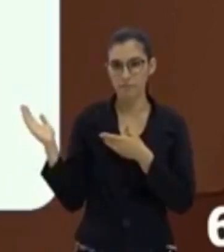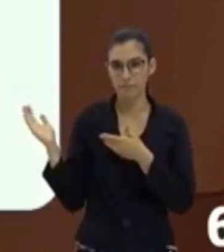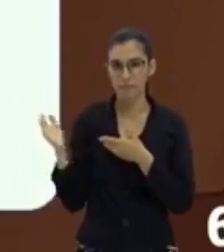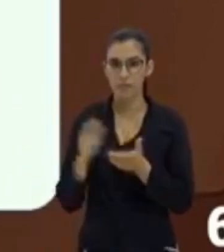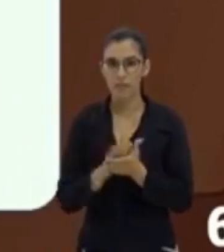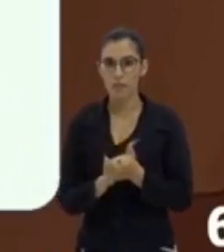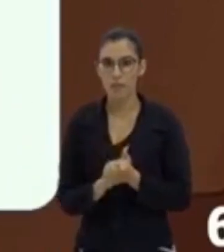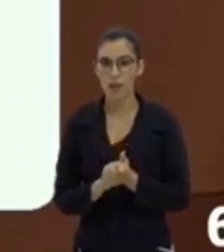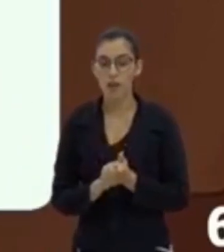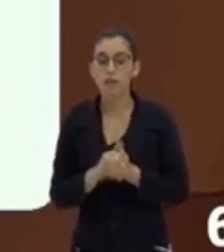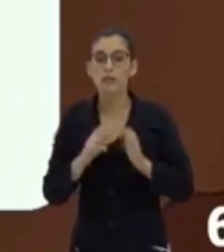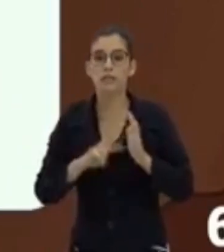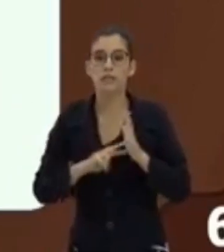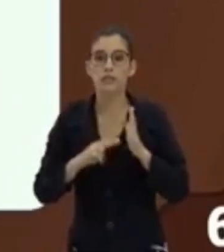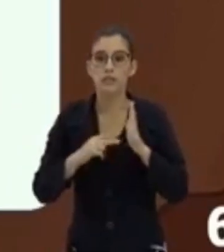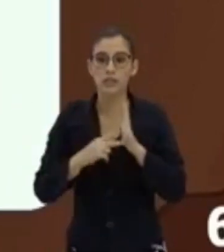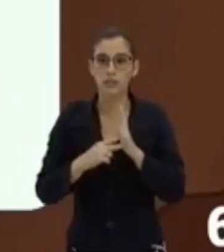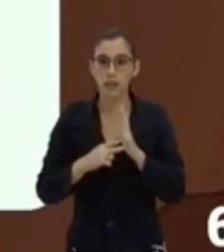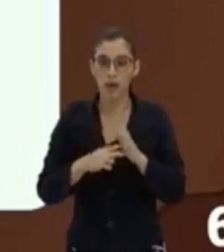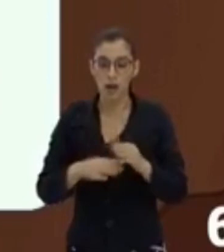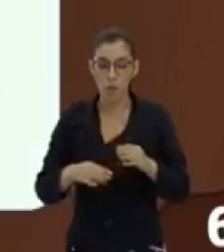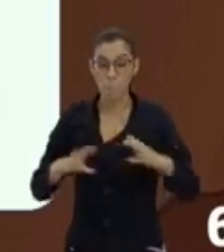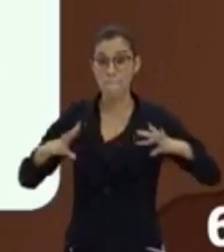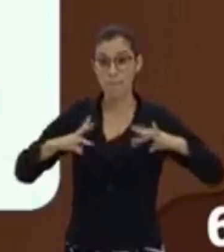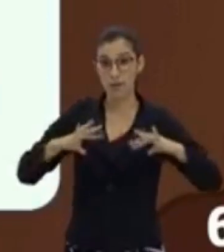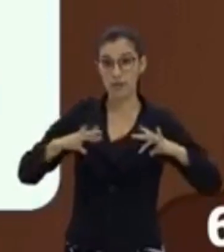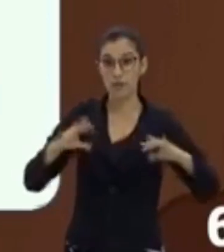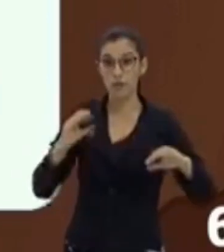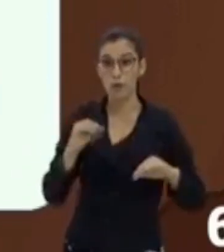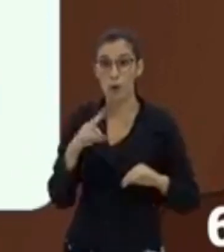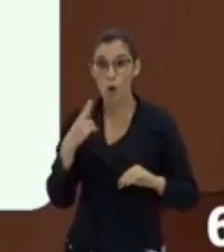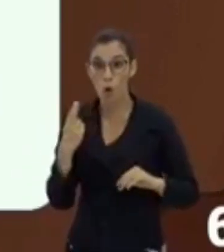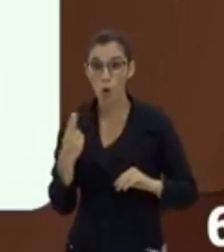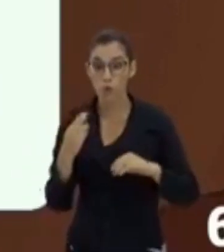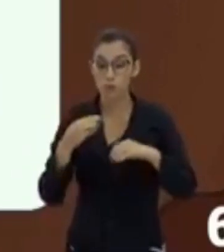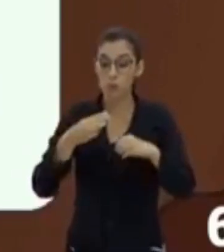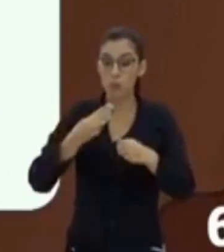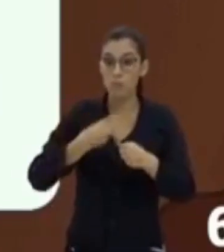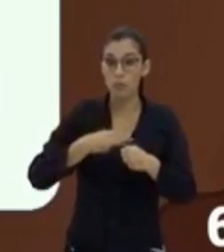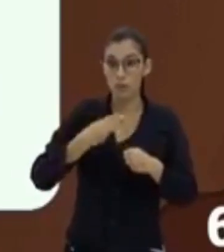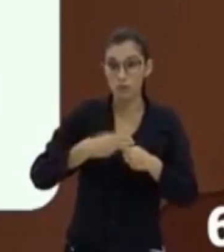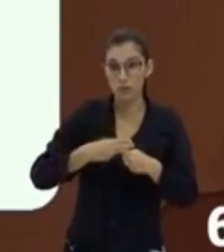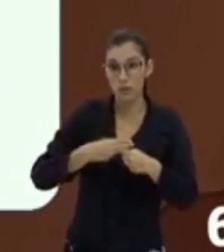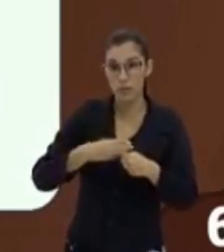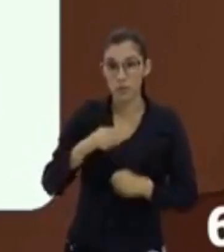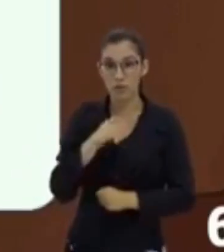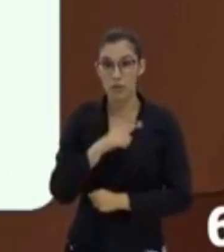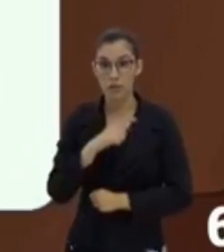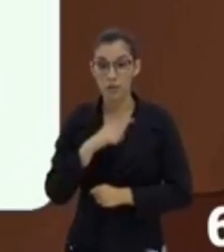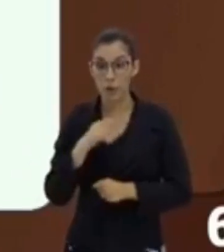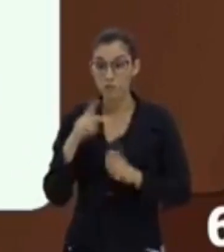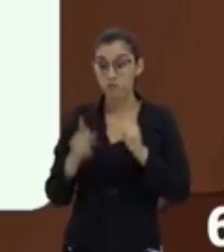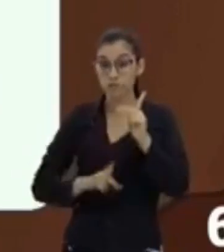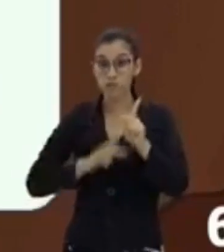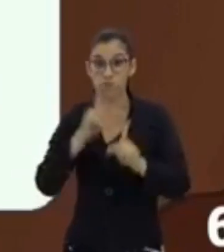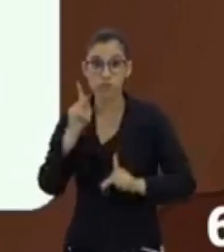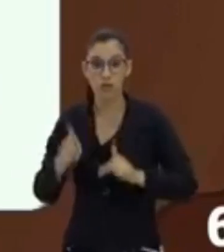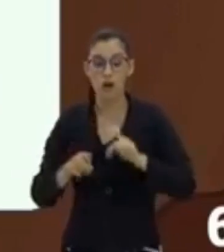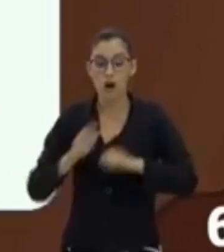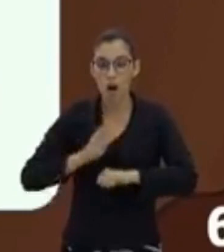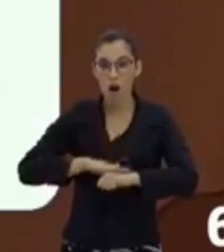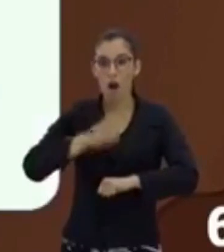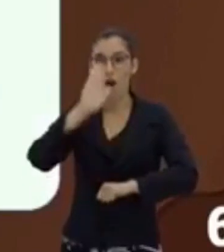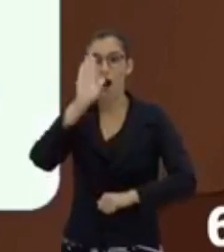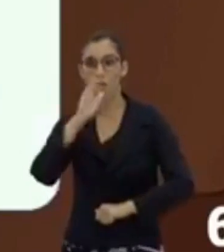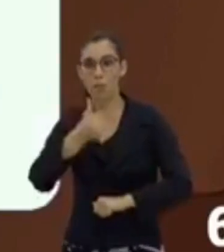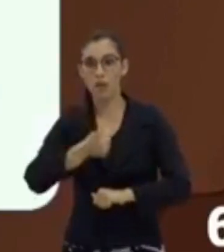temos uma cidade ou um município que tem uma população acima de 100 mil habitantes. A menor, até